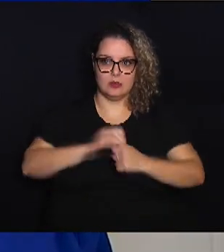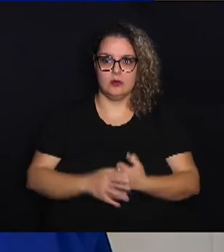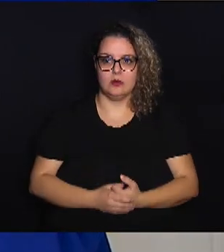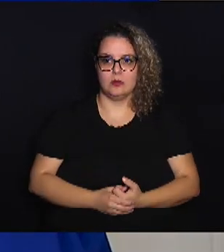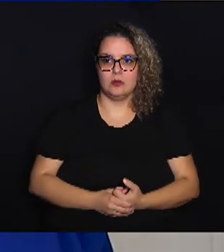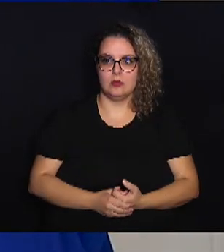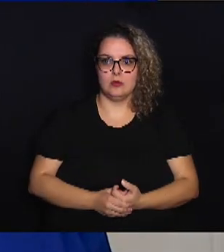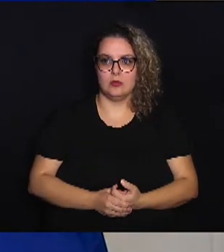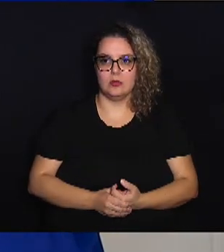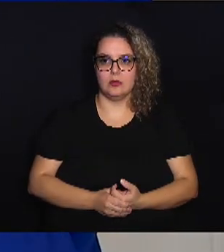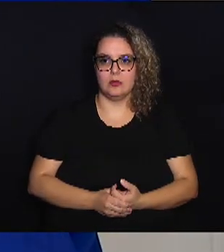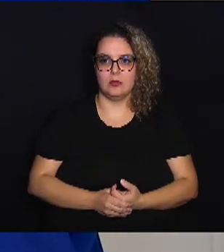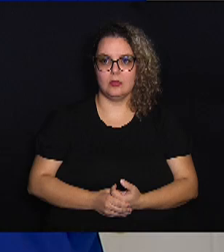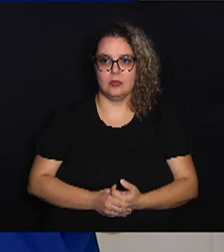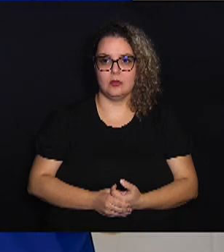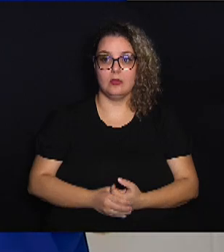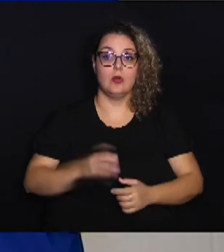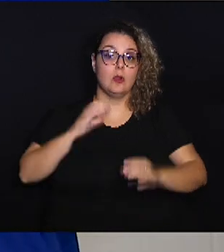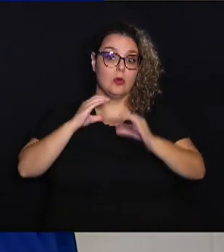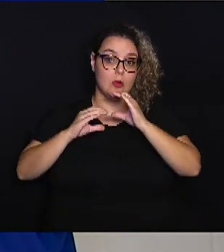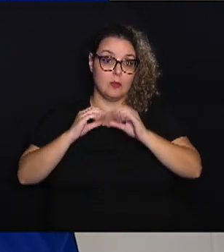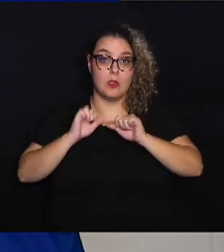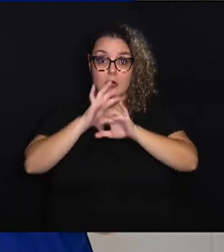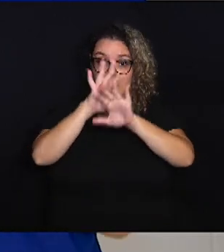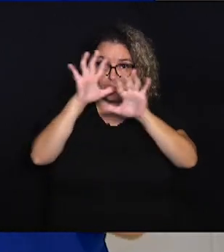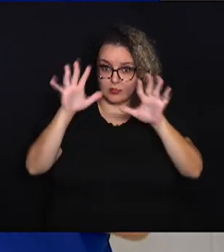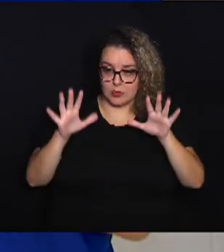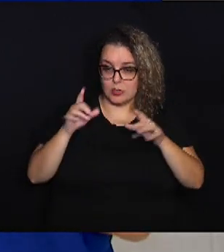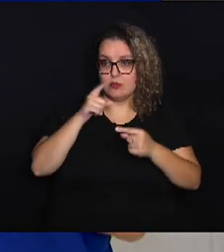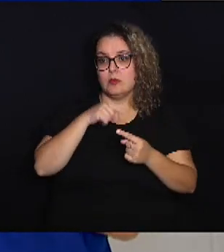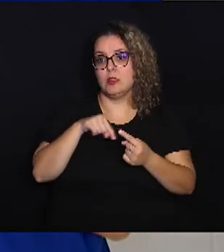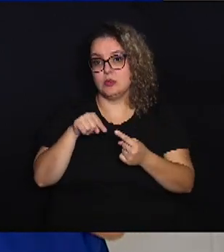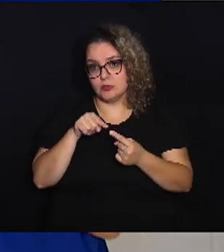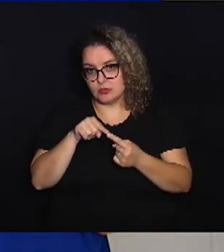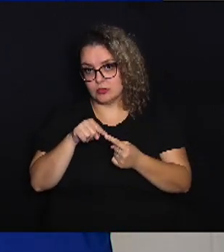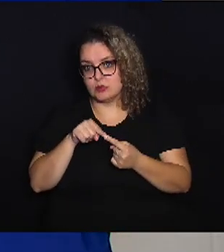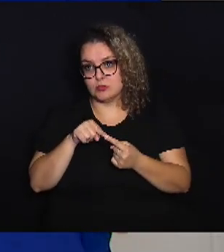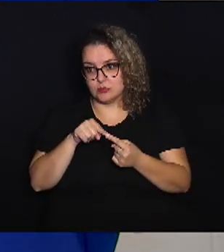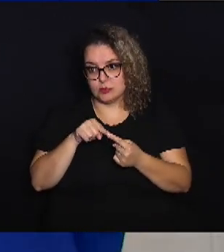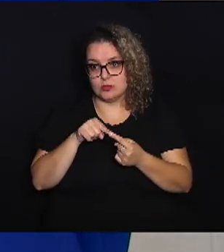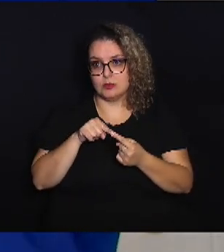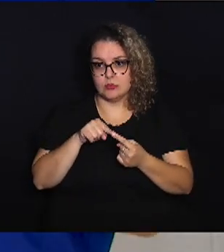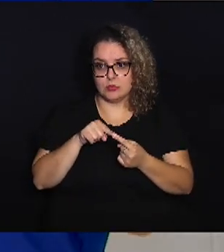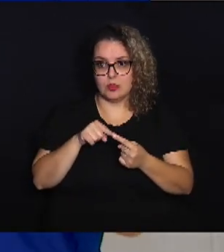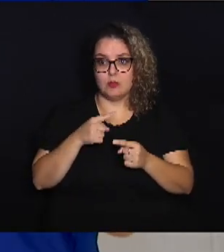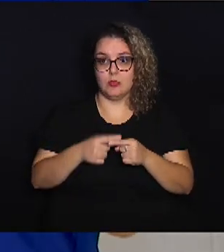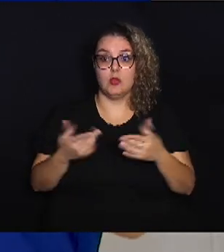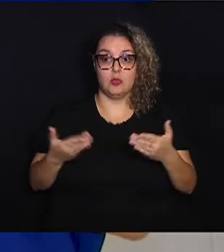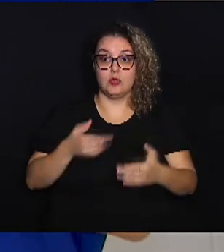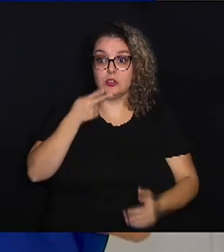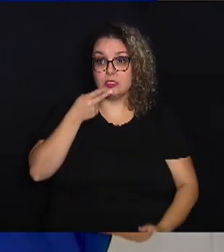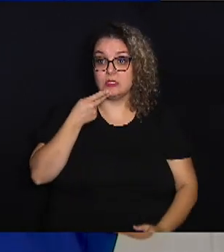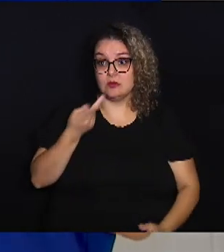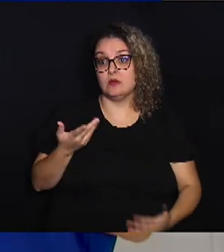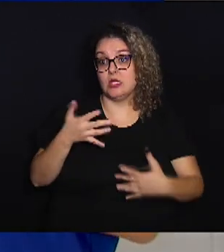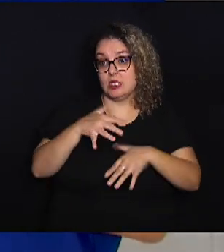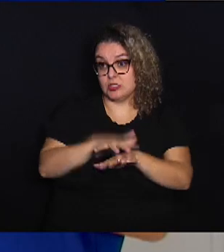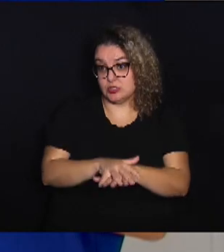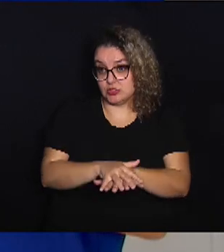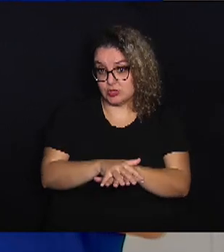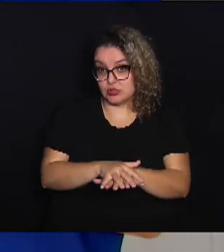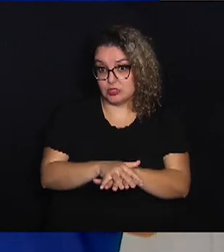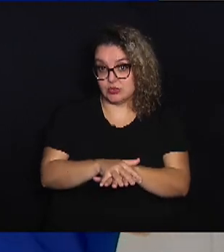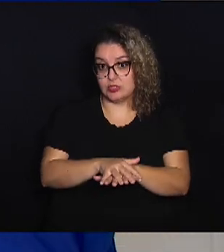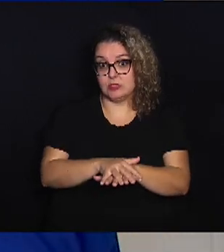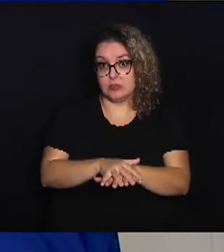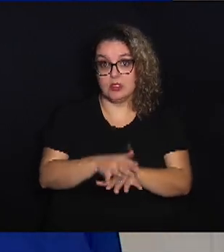Como? Uma comunicação clara e objetiva. Porque hoje a gente fala de inclusão. nós temos...